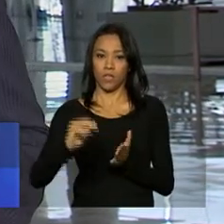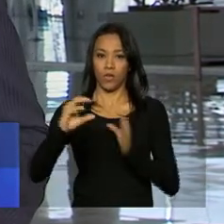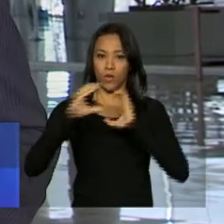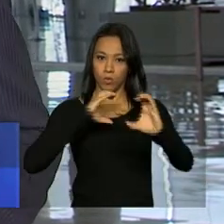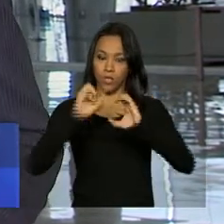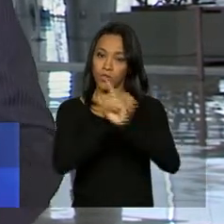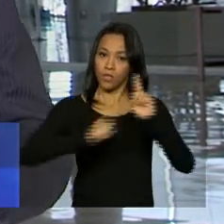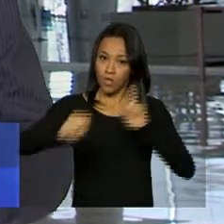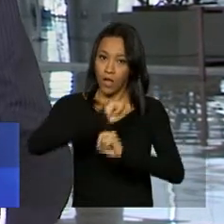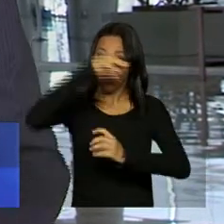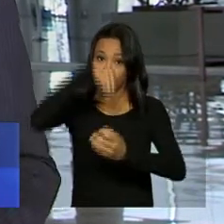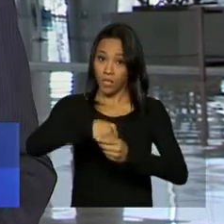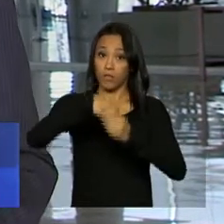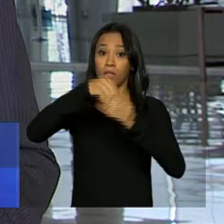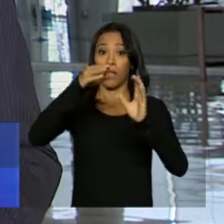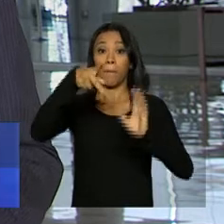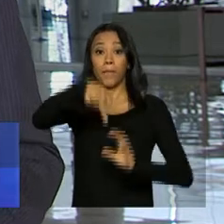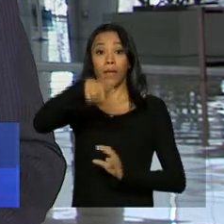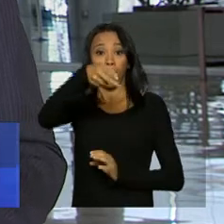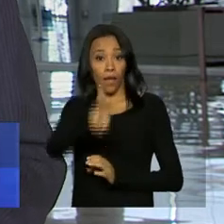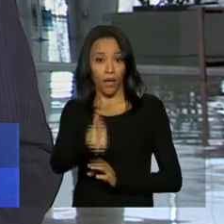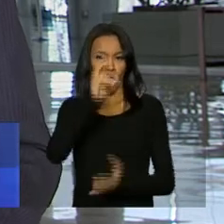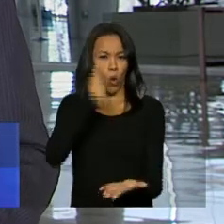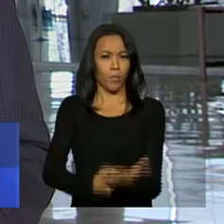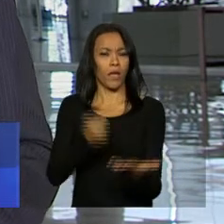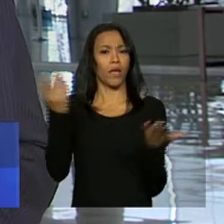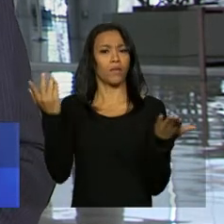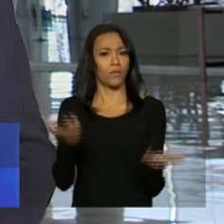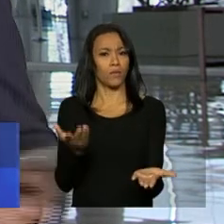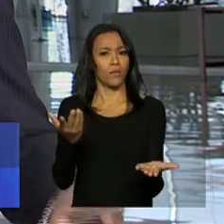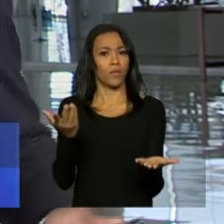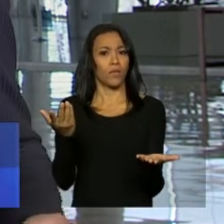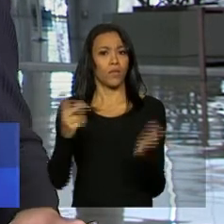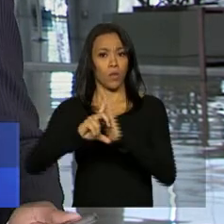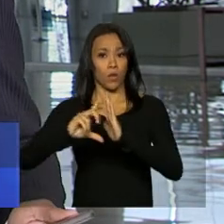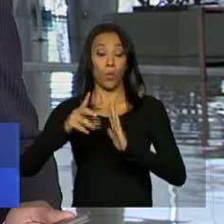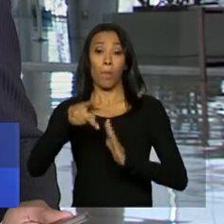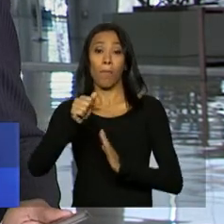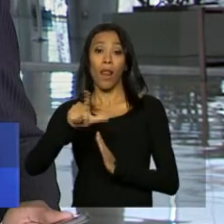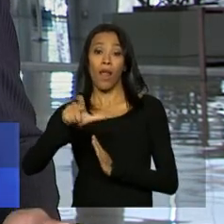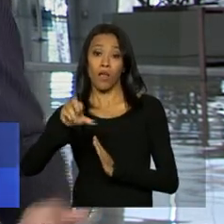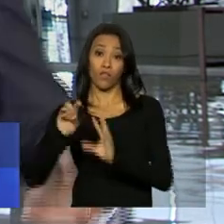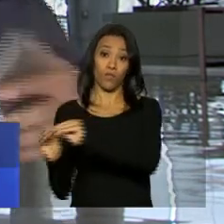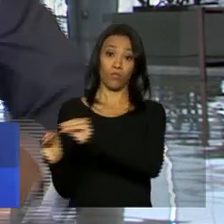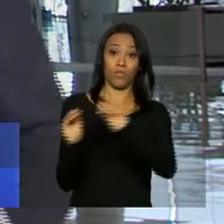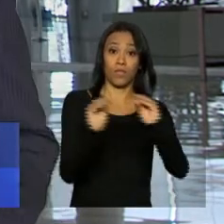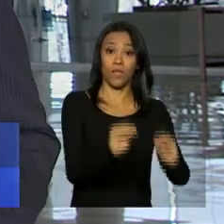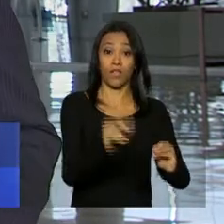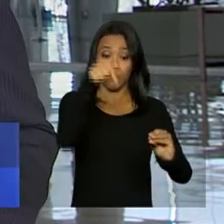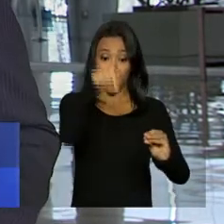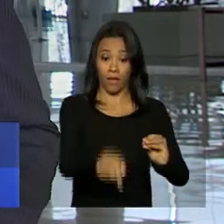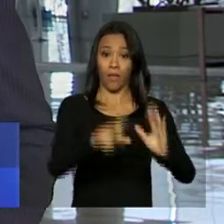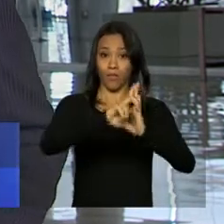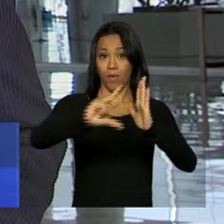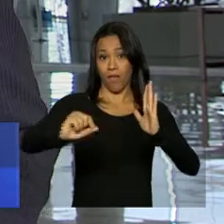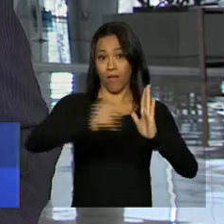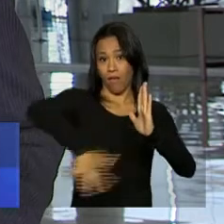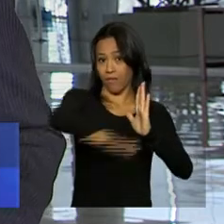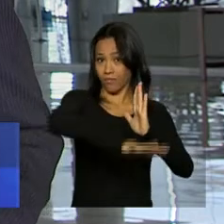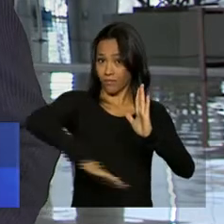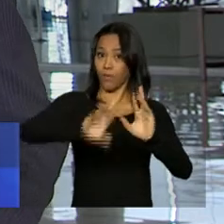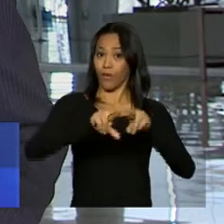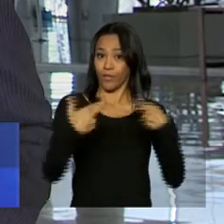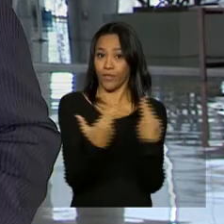Presidência da República, que estava marcada para acontecer no Palácio da Alvorada, foi transferida aqui para o Palácio do